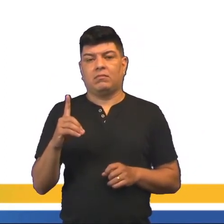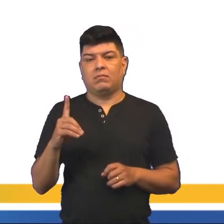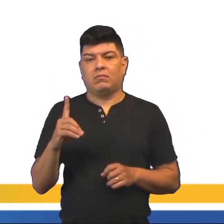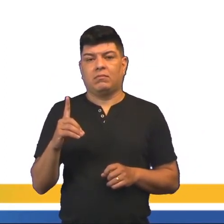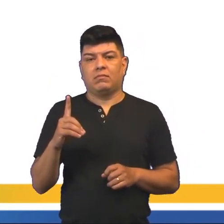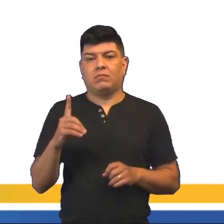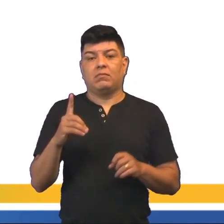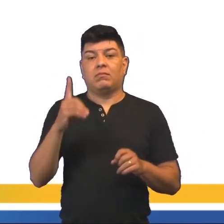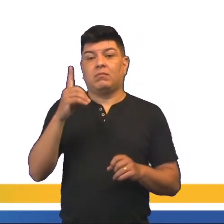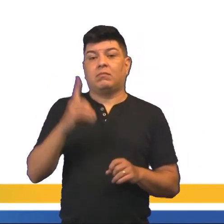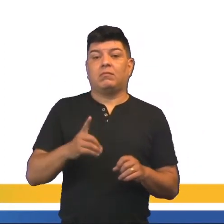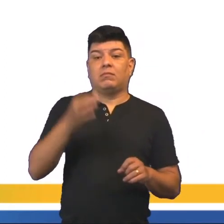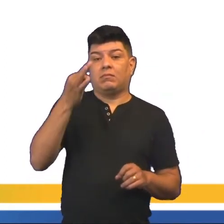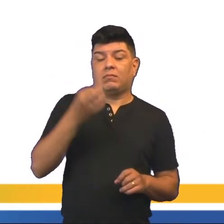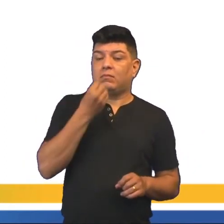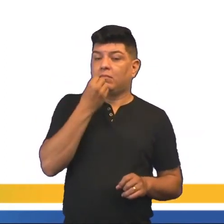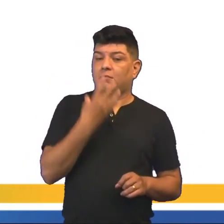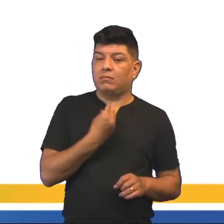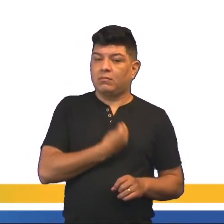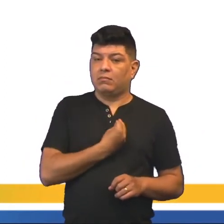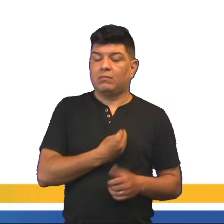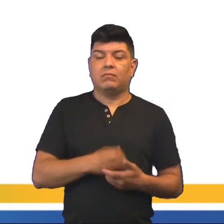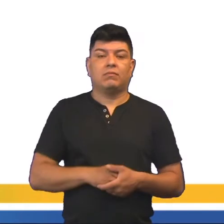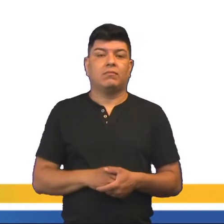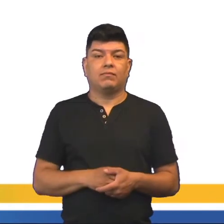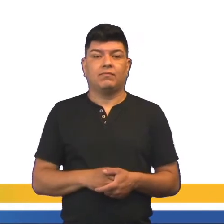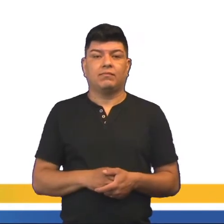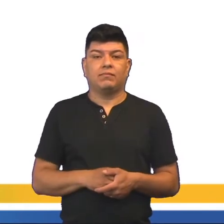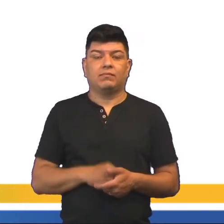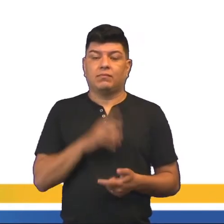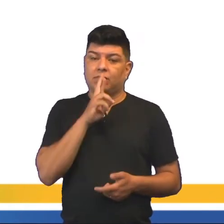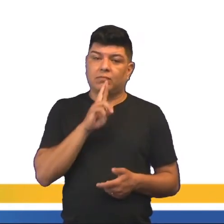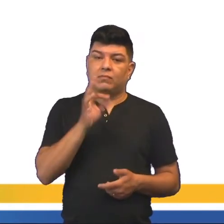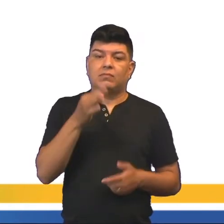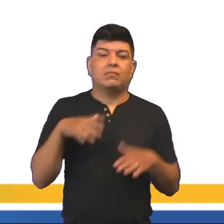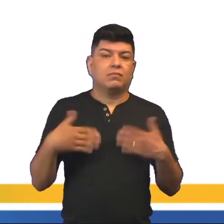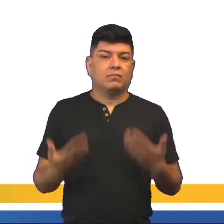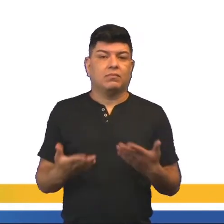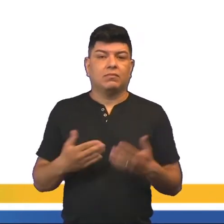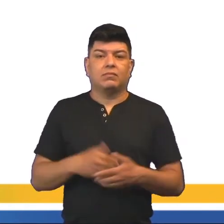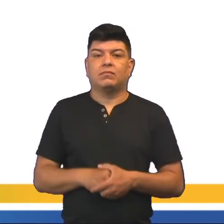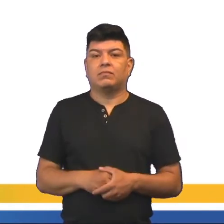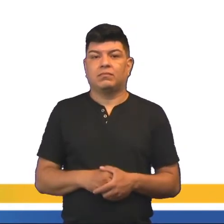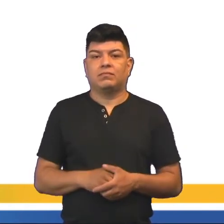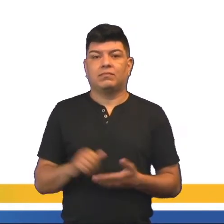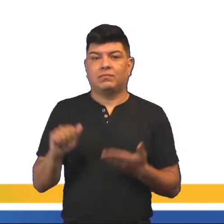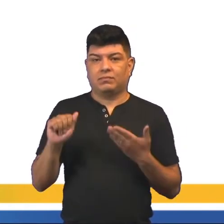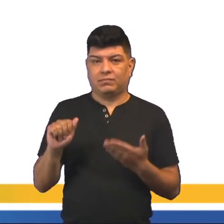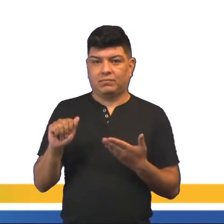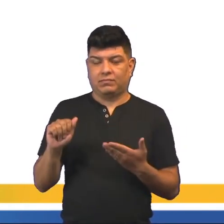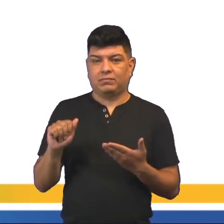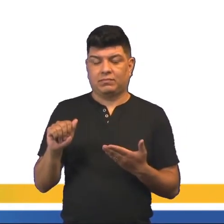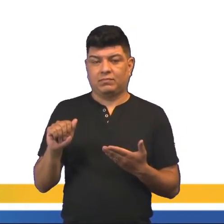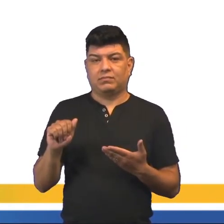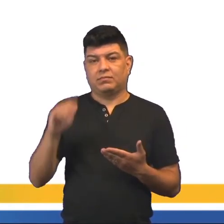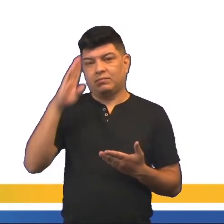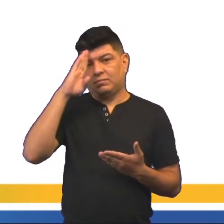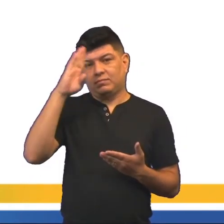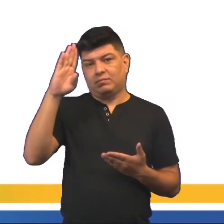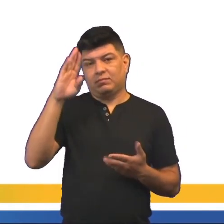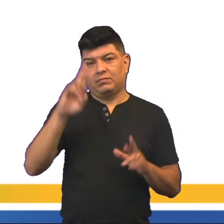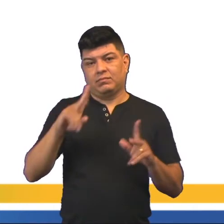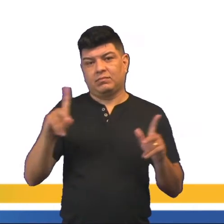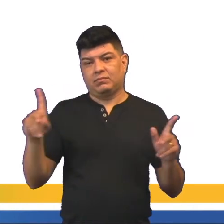intenção de garantir o bem-estar. Vamos conferir a resposta. A letra A, a principal